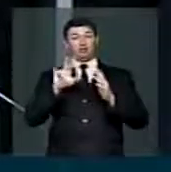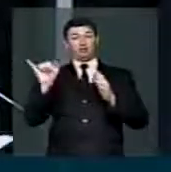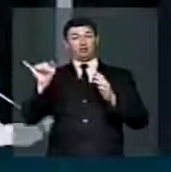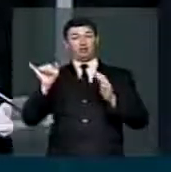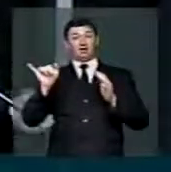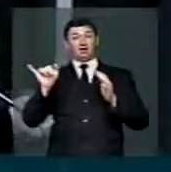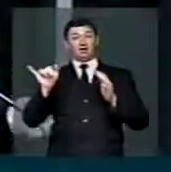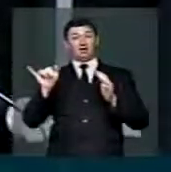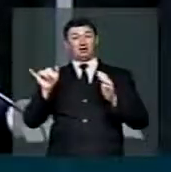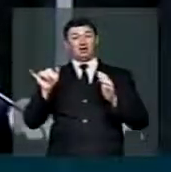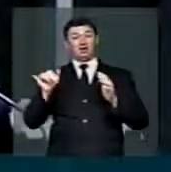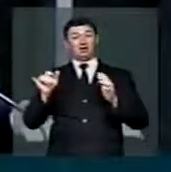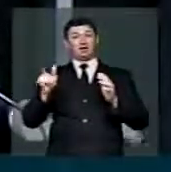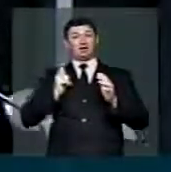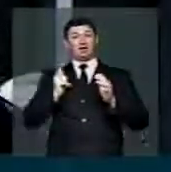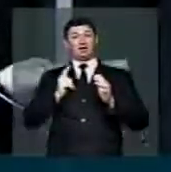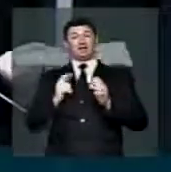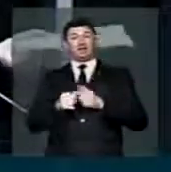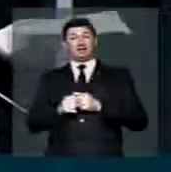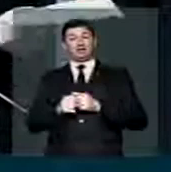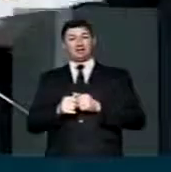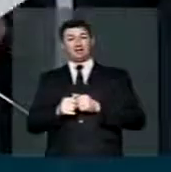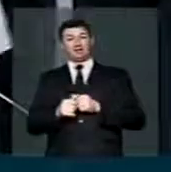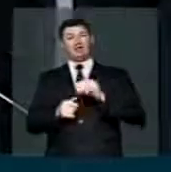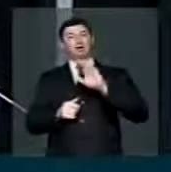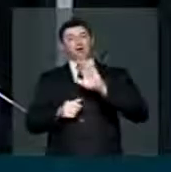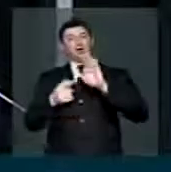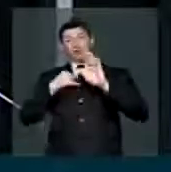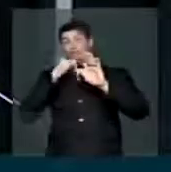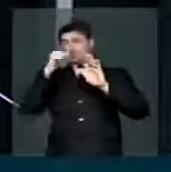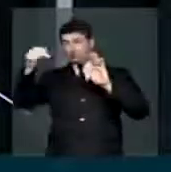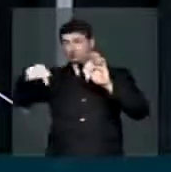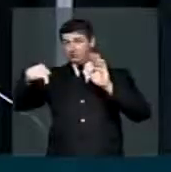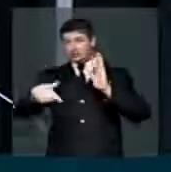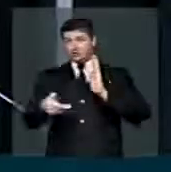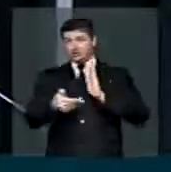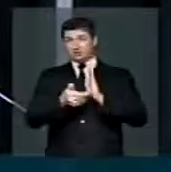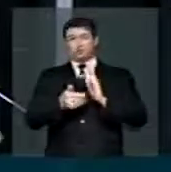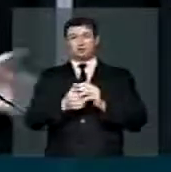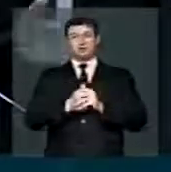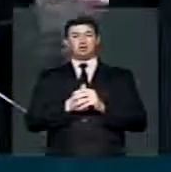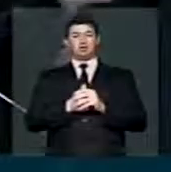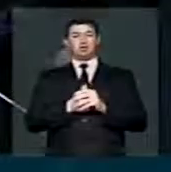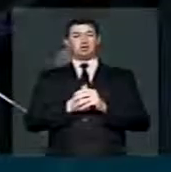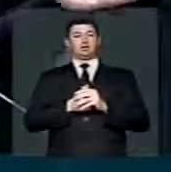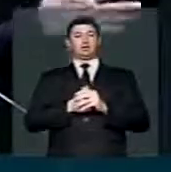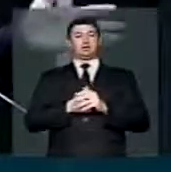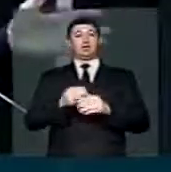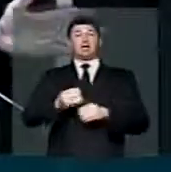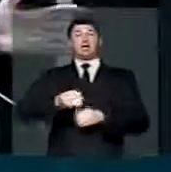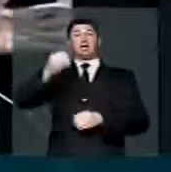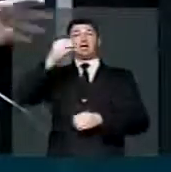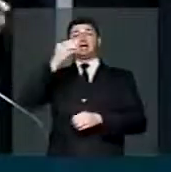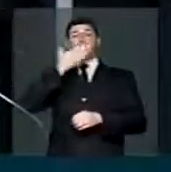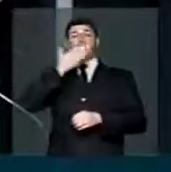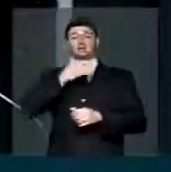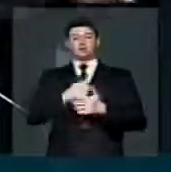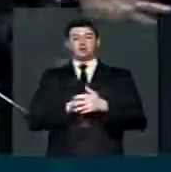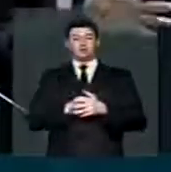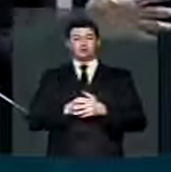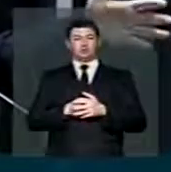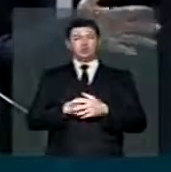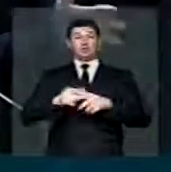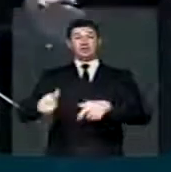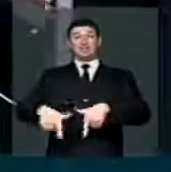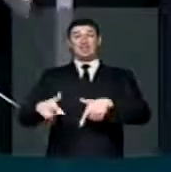a Petrobras vem tendo. Agora, eu me reporto aqui, presidente Amauri, aos plantadores de cana, aos boia